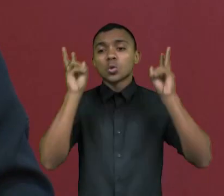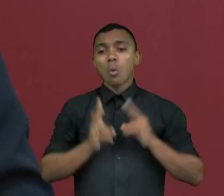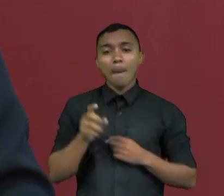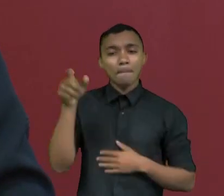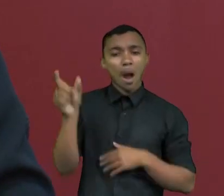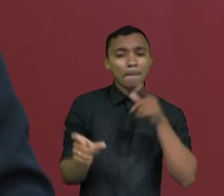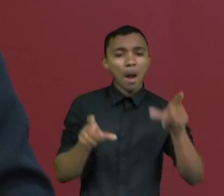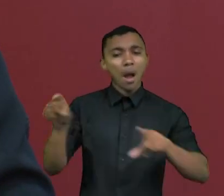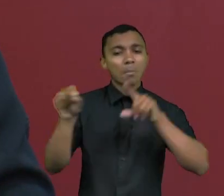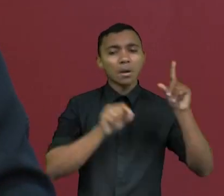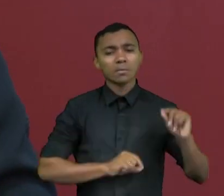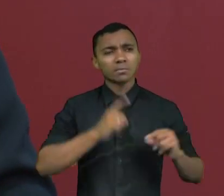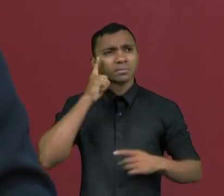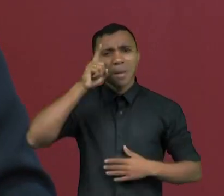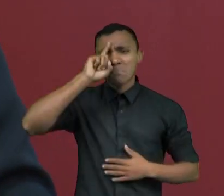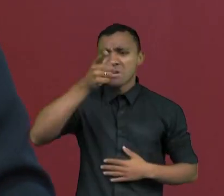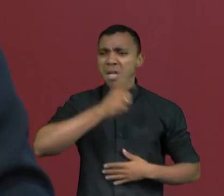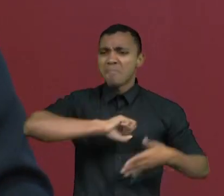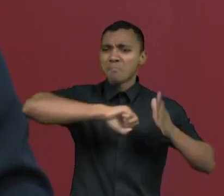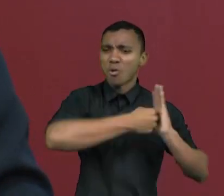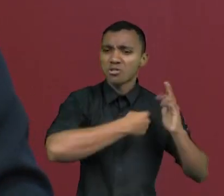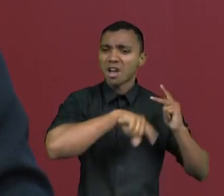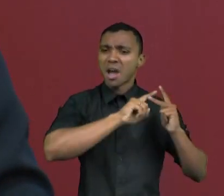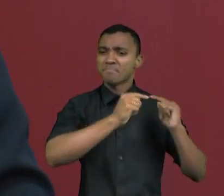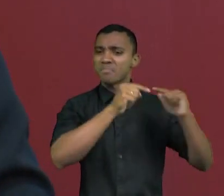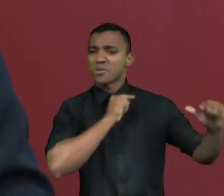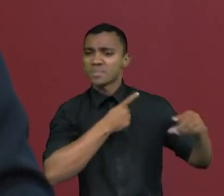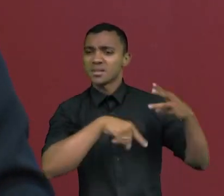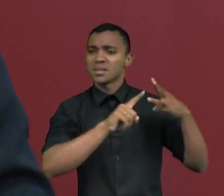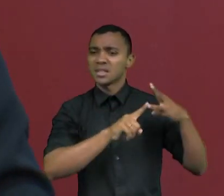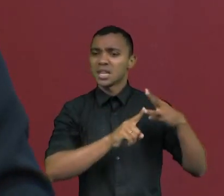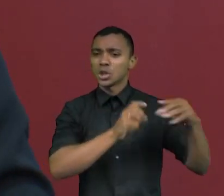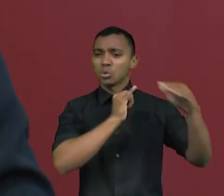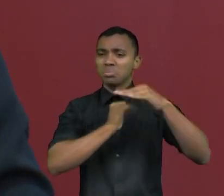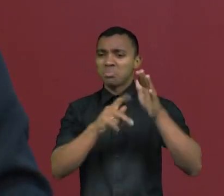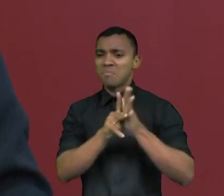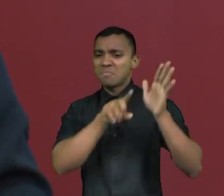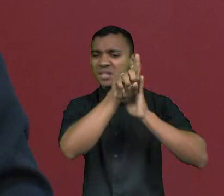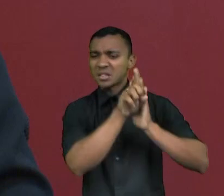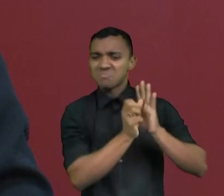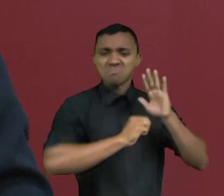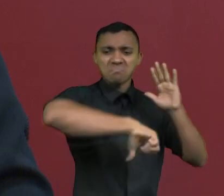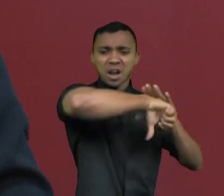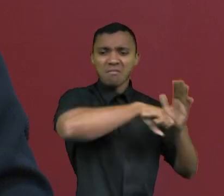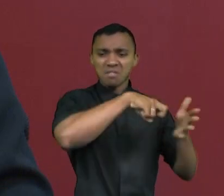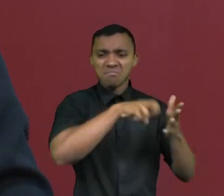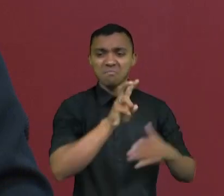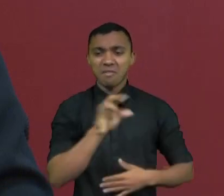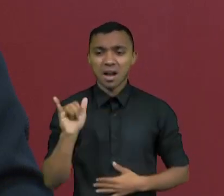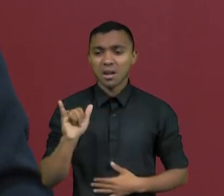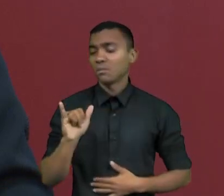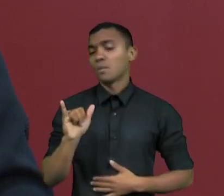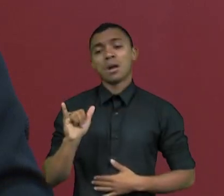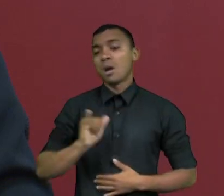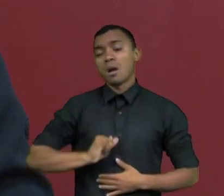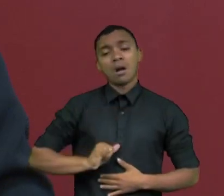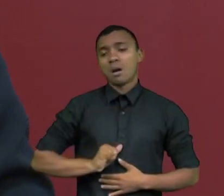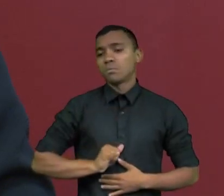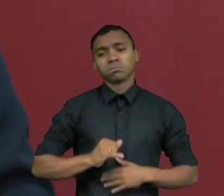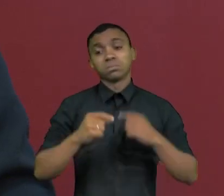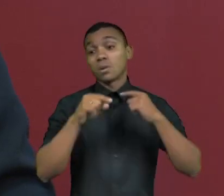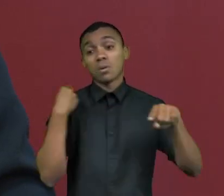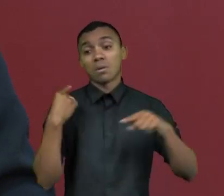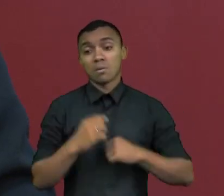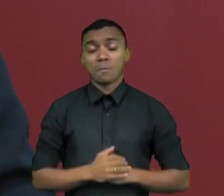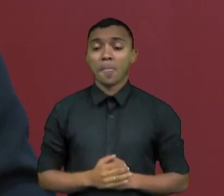mas proibir ou criminalizar institutos de pesquisa não é esse o caminho, até porque nós não teríamos